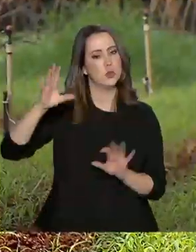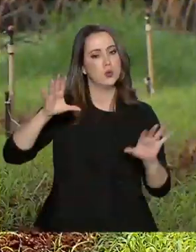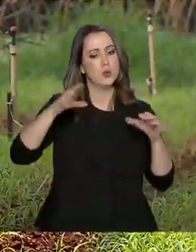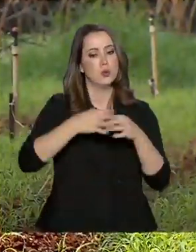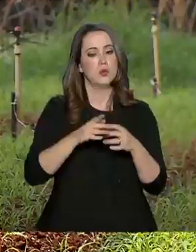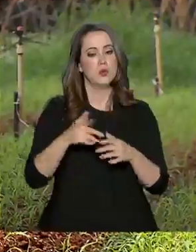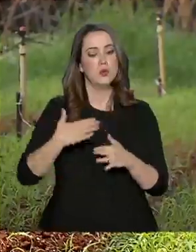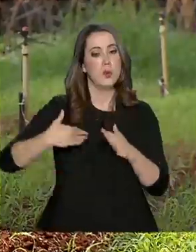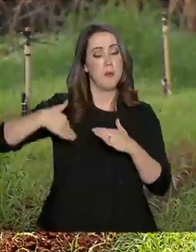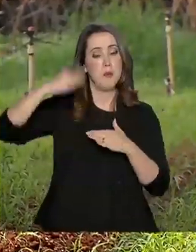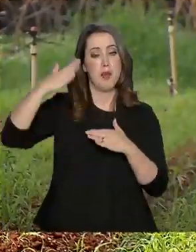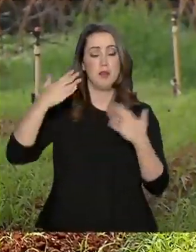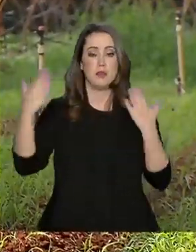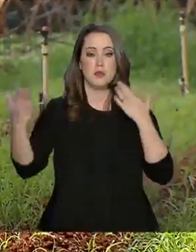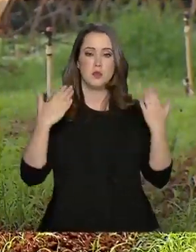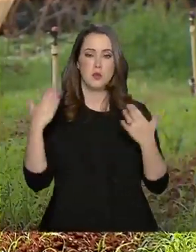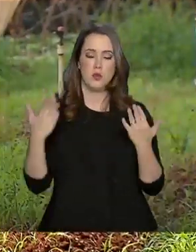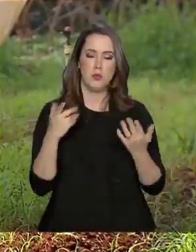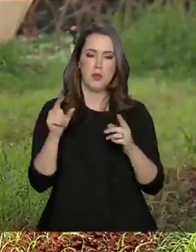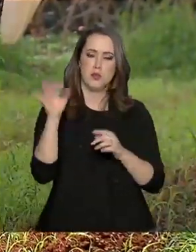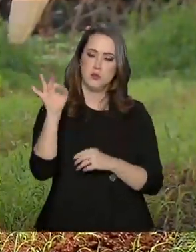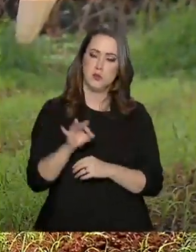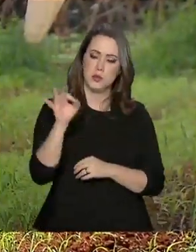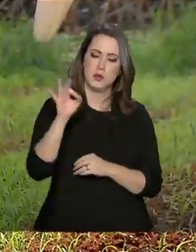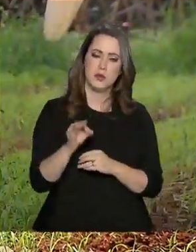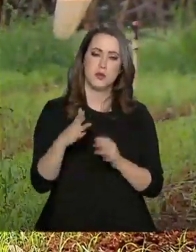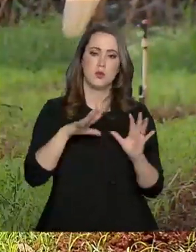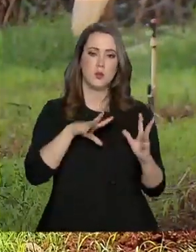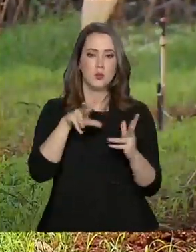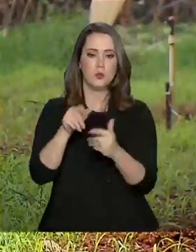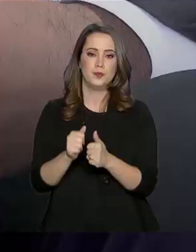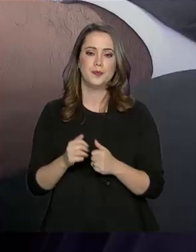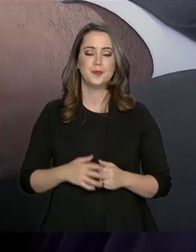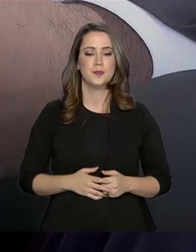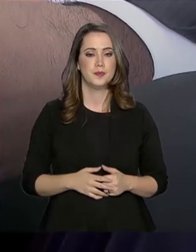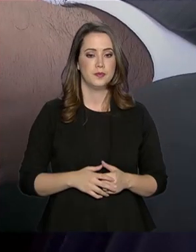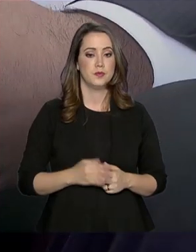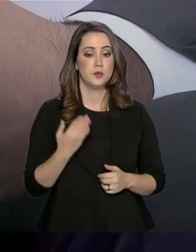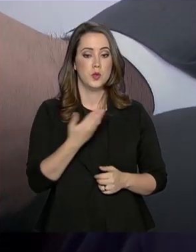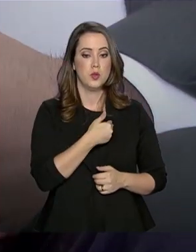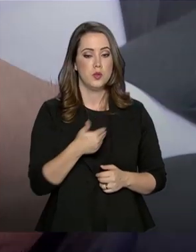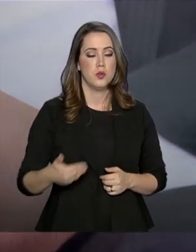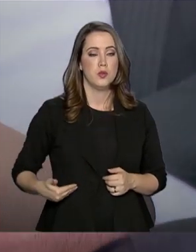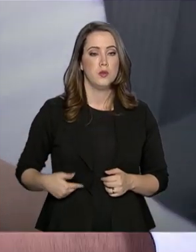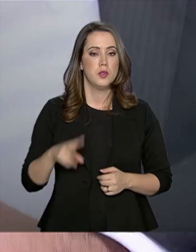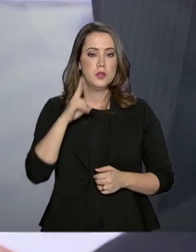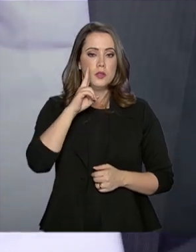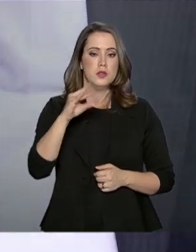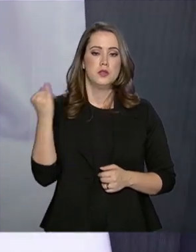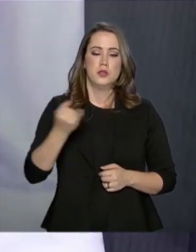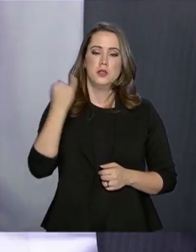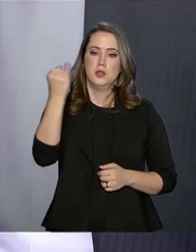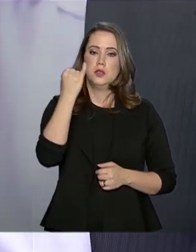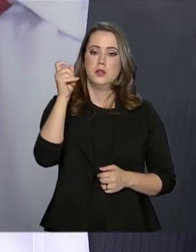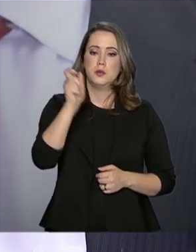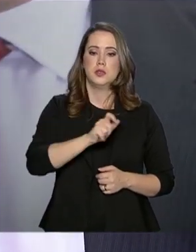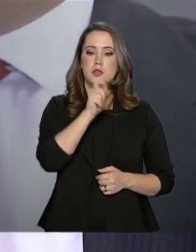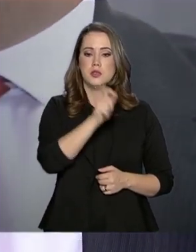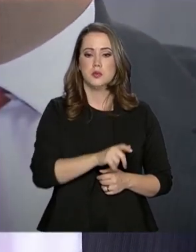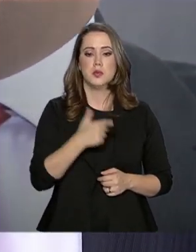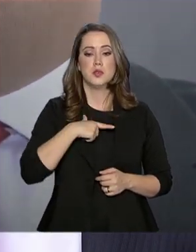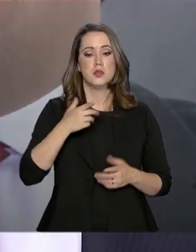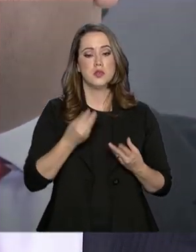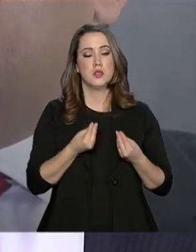e supera o percentual apresentado pelo mercado internacional. Para o governo, é importante que os agricultores